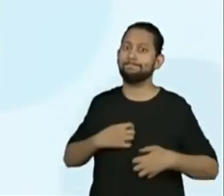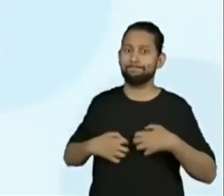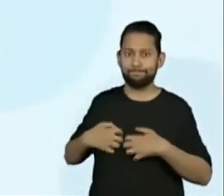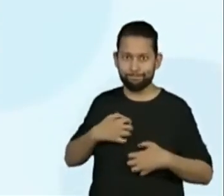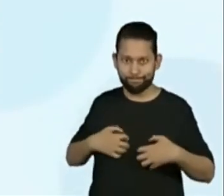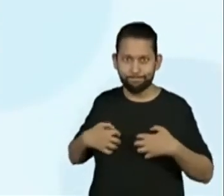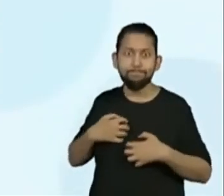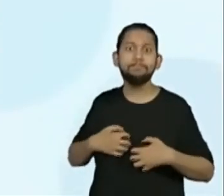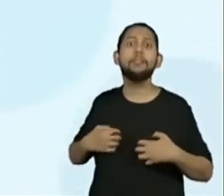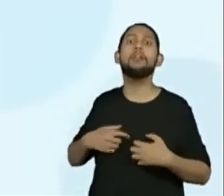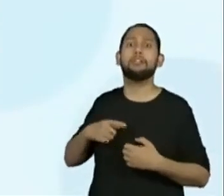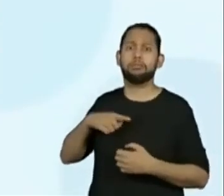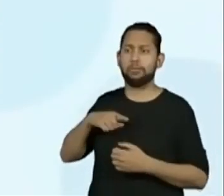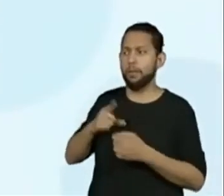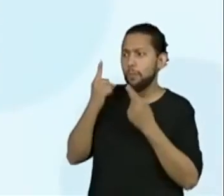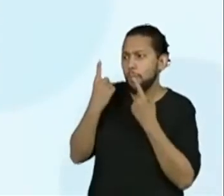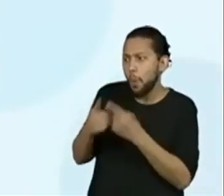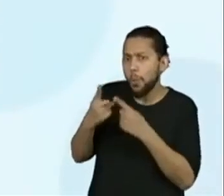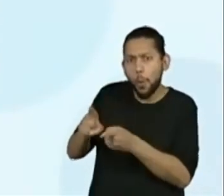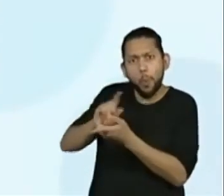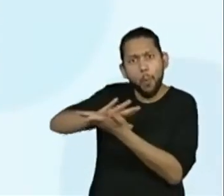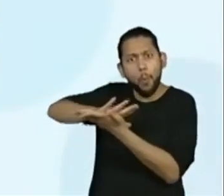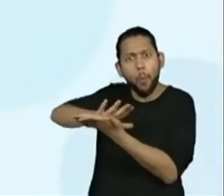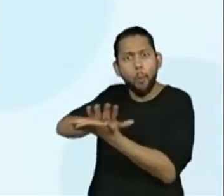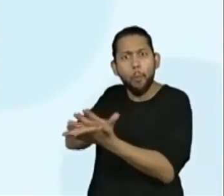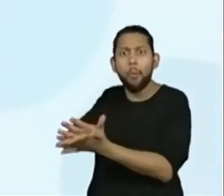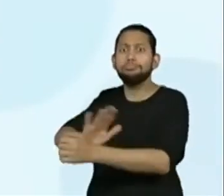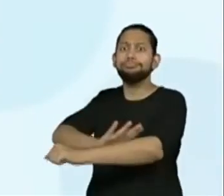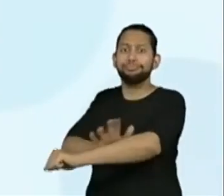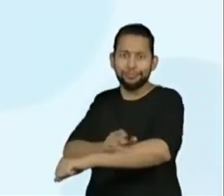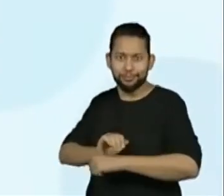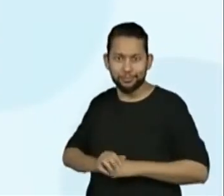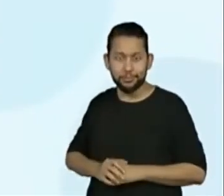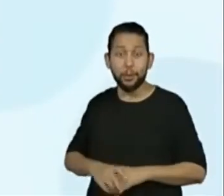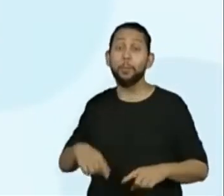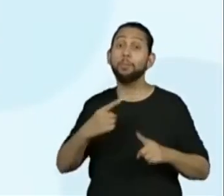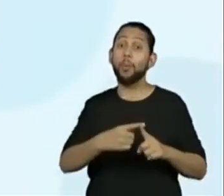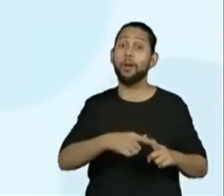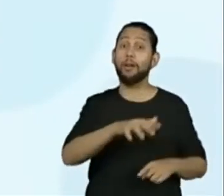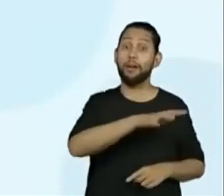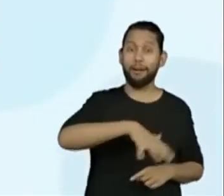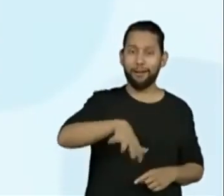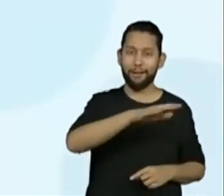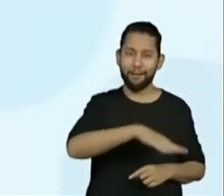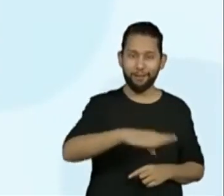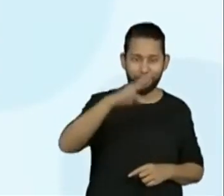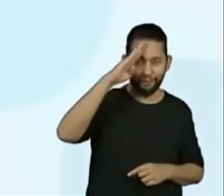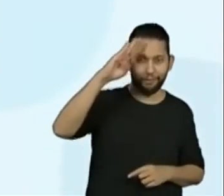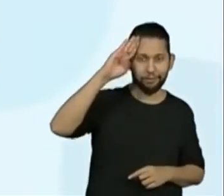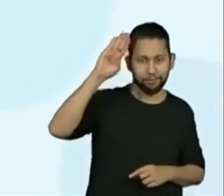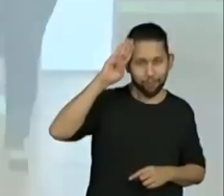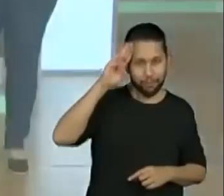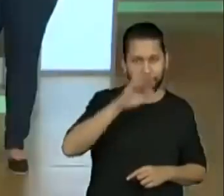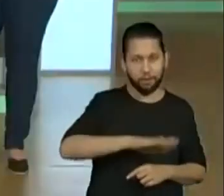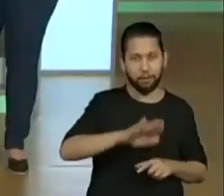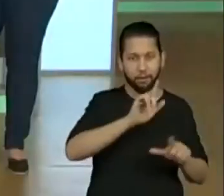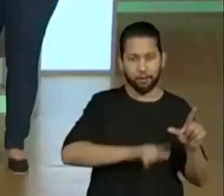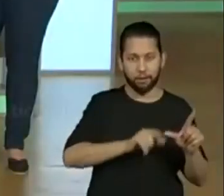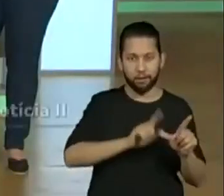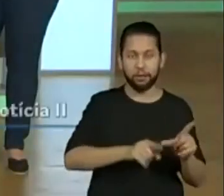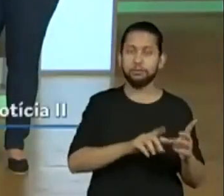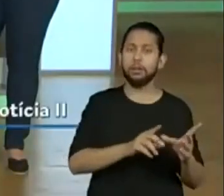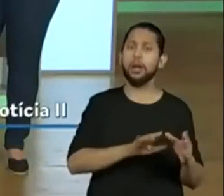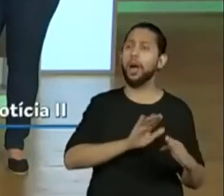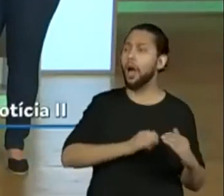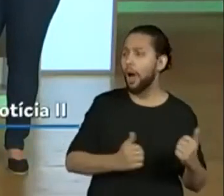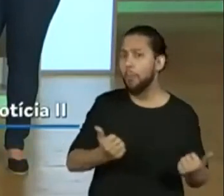ficou em tanta visibilidade, o porquê que a Academia Brasileira de Letras se envolveu com essa história. Então, também trabalhamos